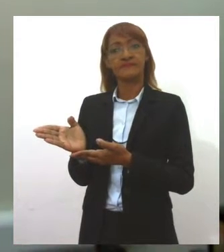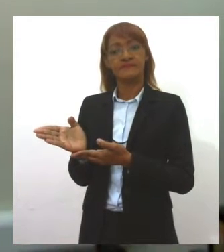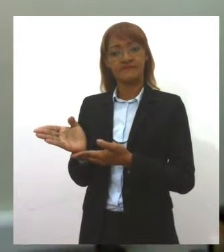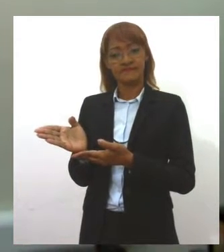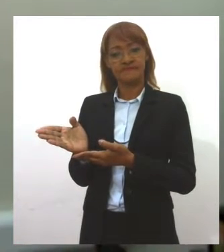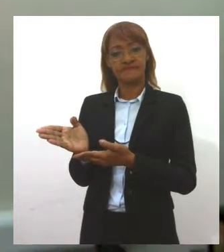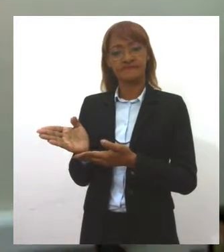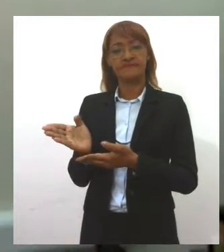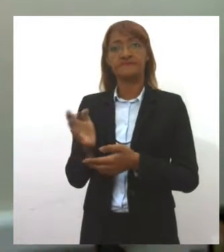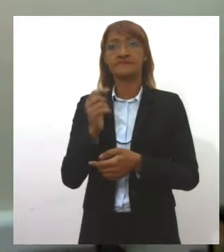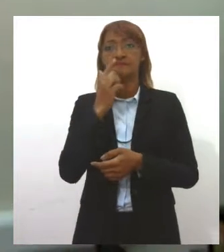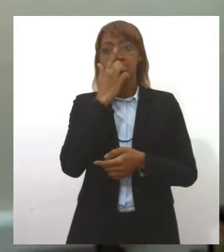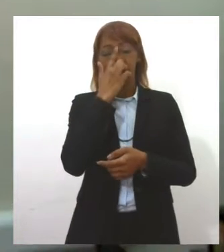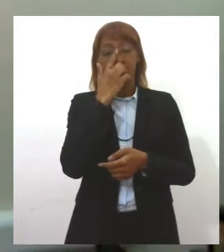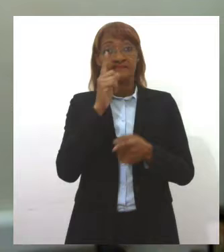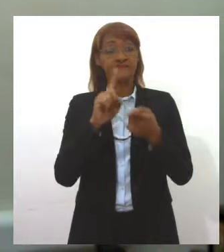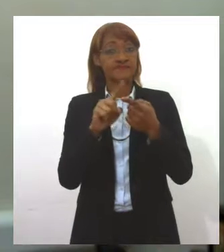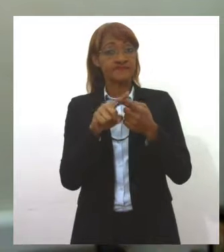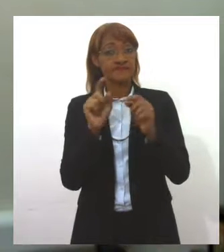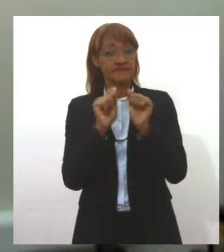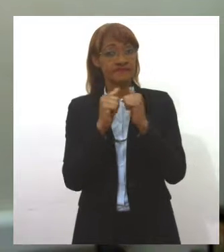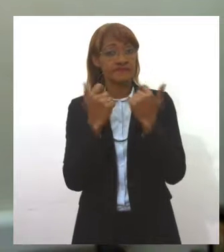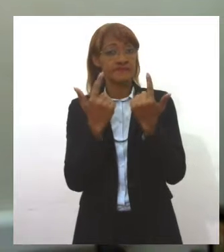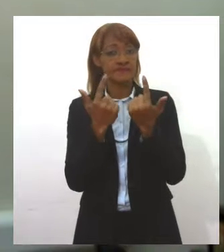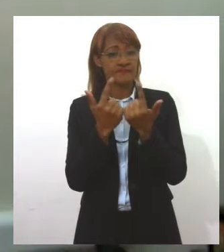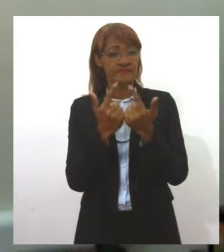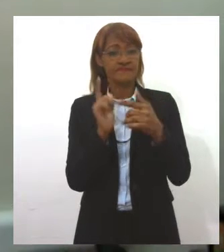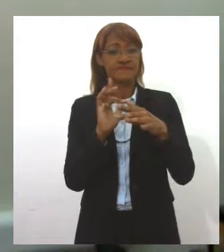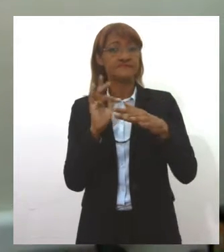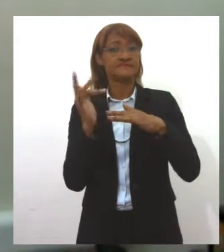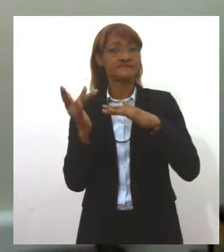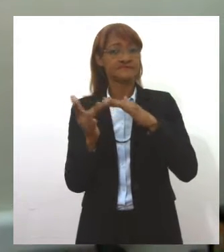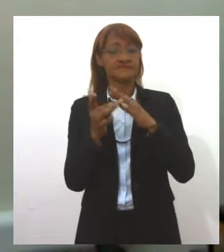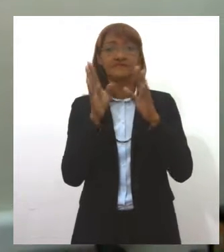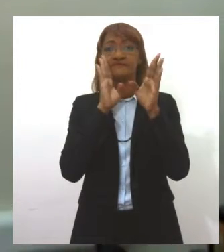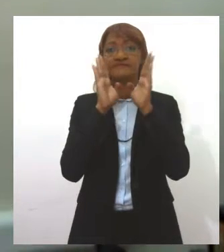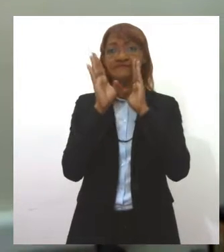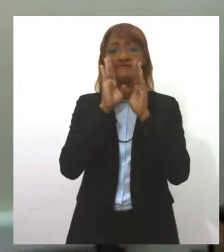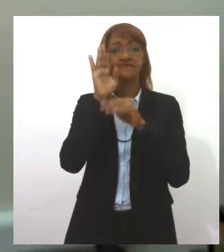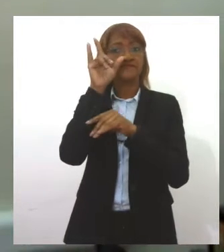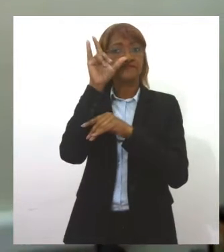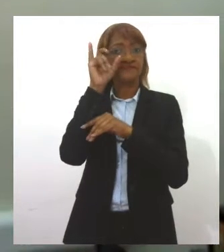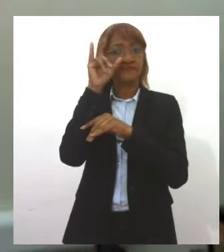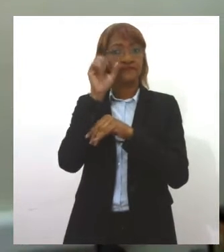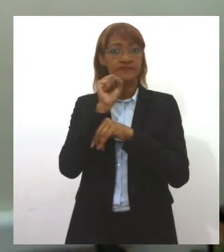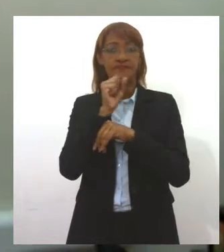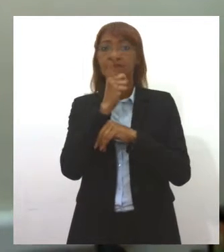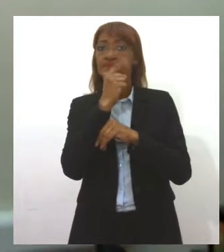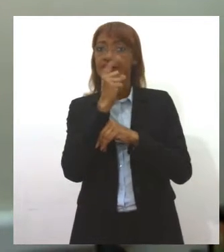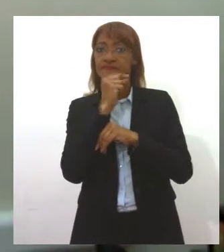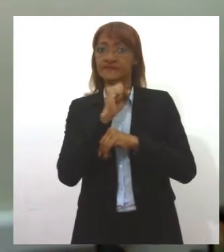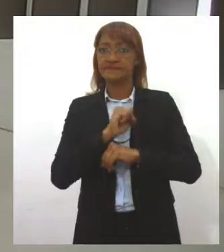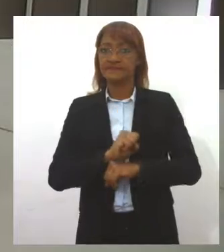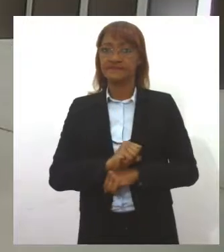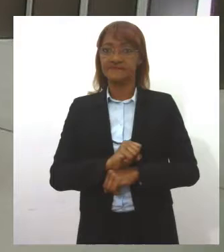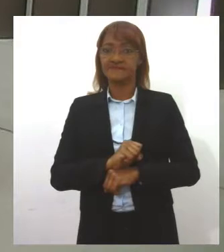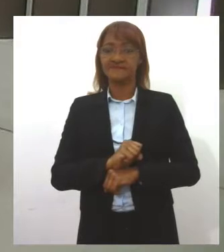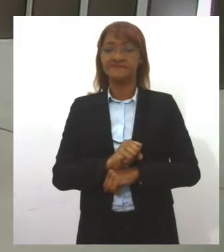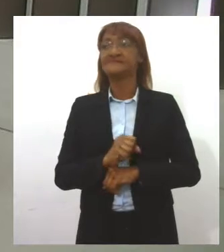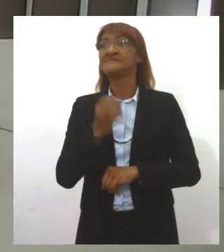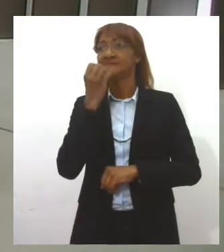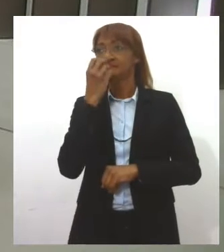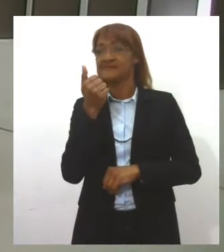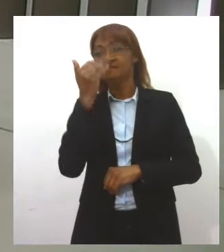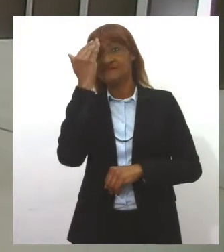.br. Lembrando que a Assembleia também está nas redes sociais, no Facebook, no Instagram e no Twitter, Valquira. Muito bem,